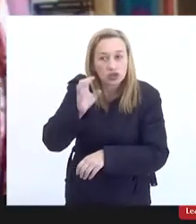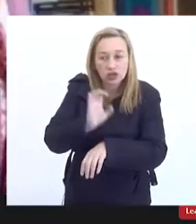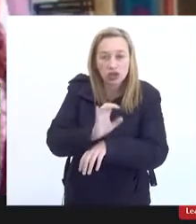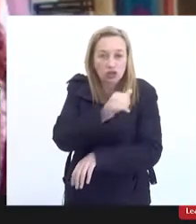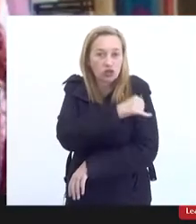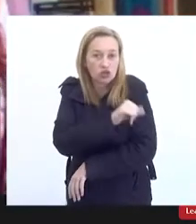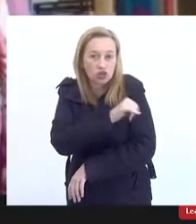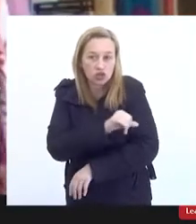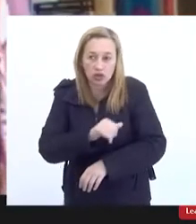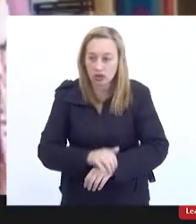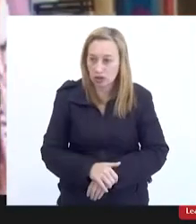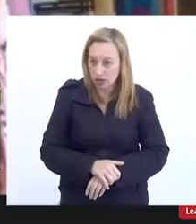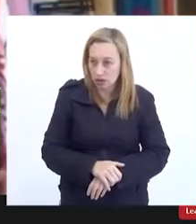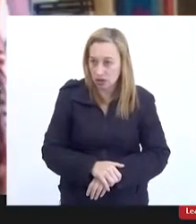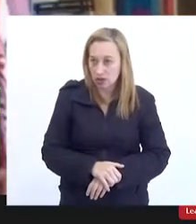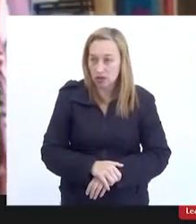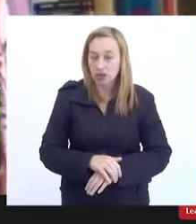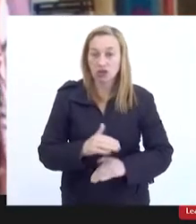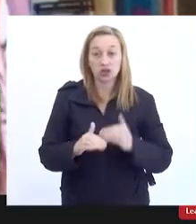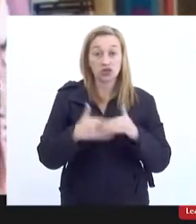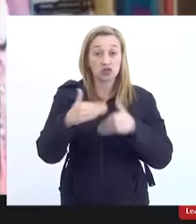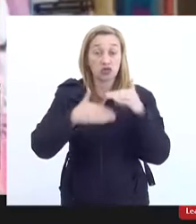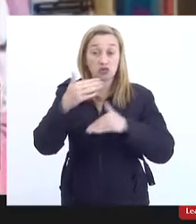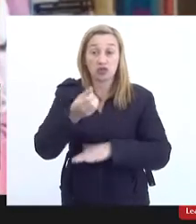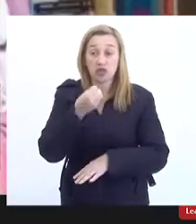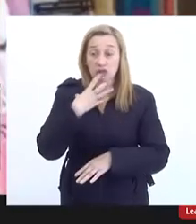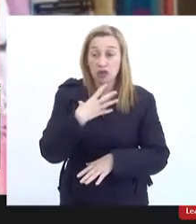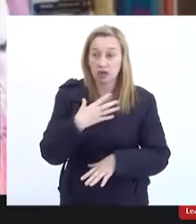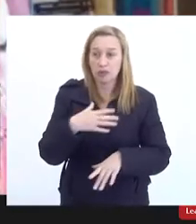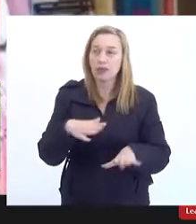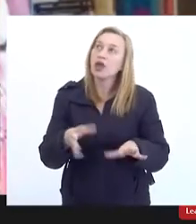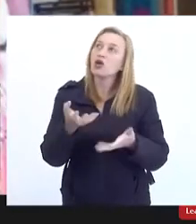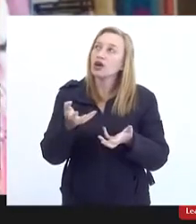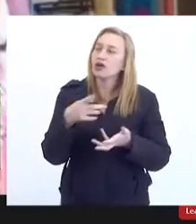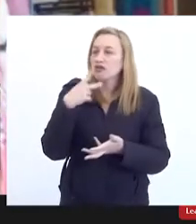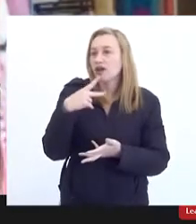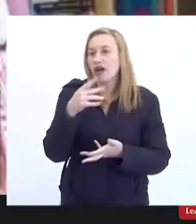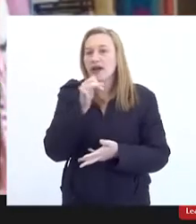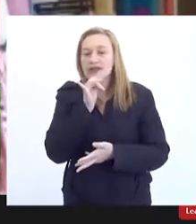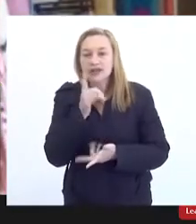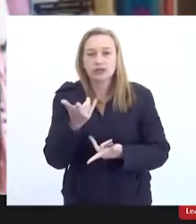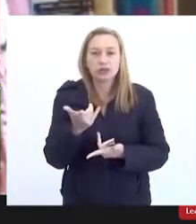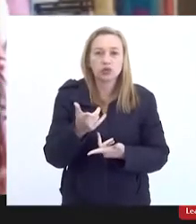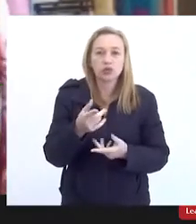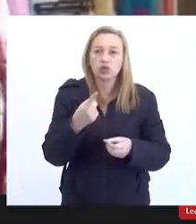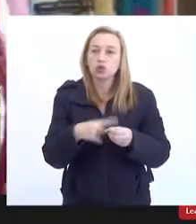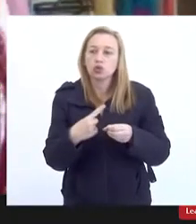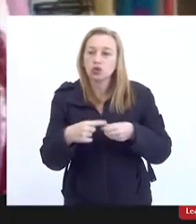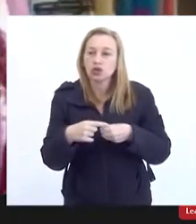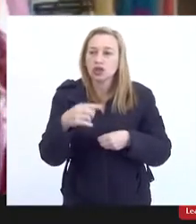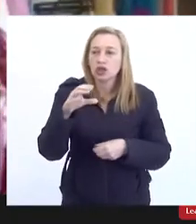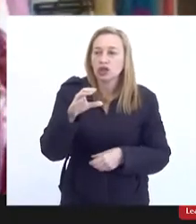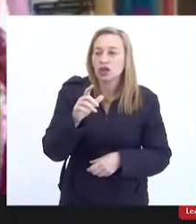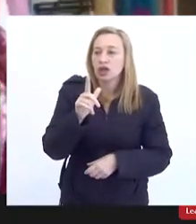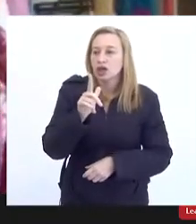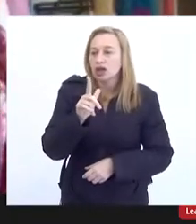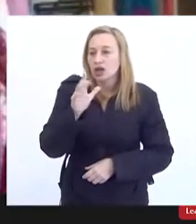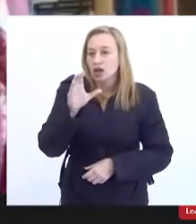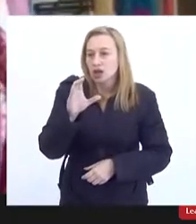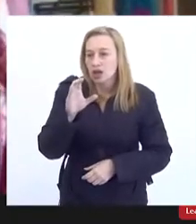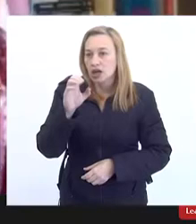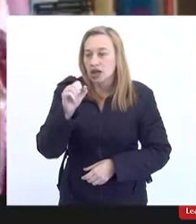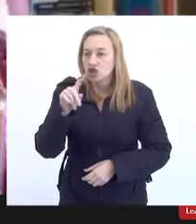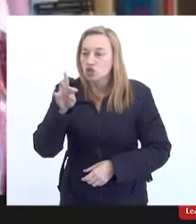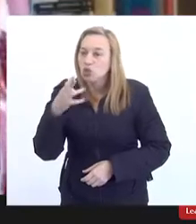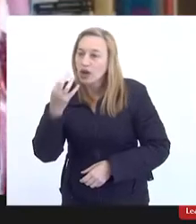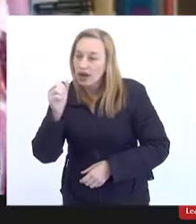autarquias municipais muito bem sucedidas. Eu gosto de citar o caso, por exemplo, do município de Cachoeiras de Macacu, que tem